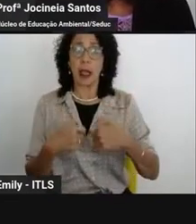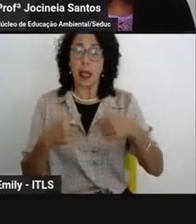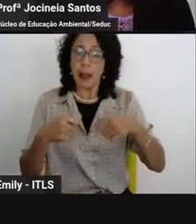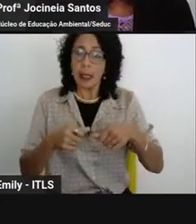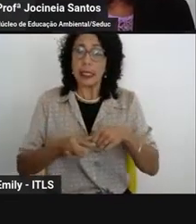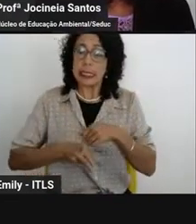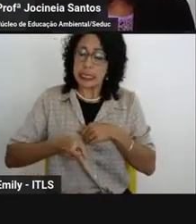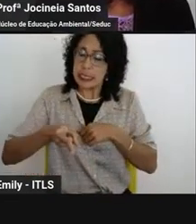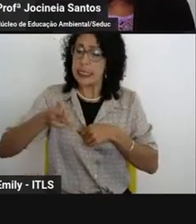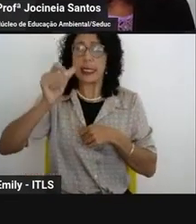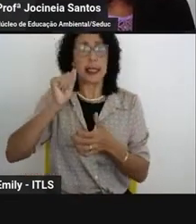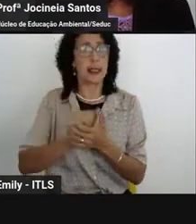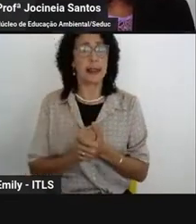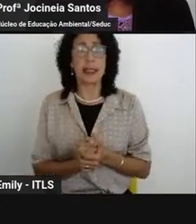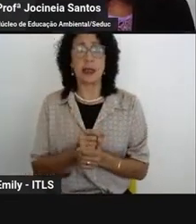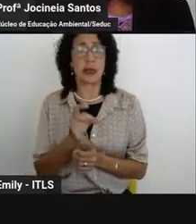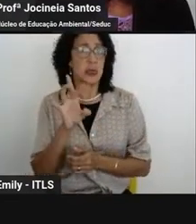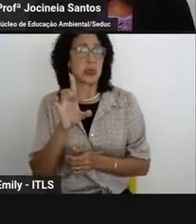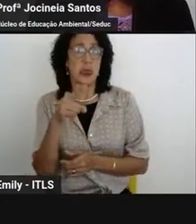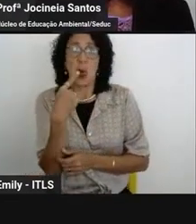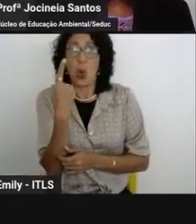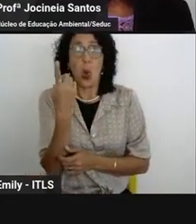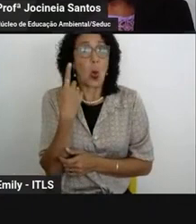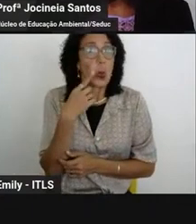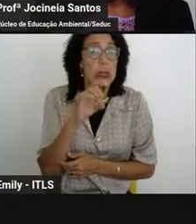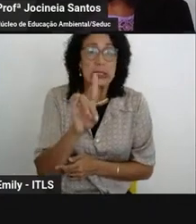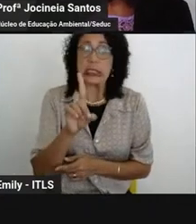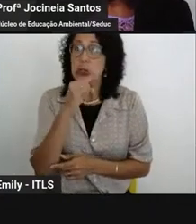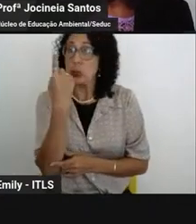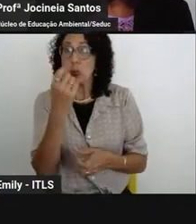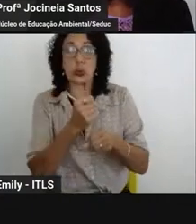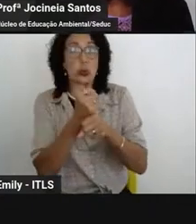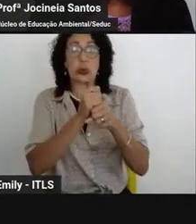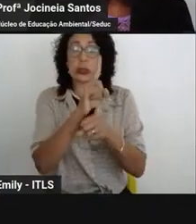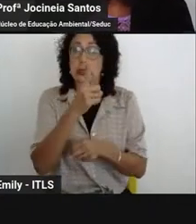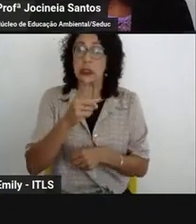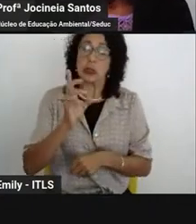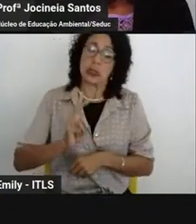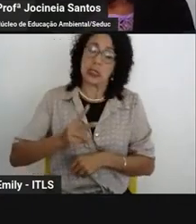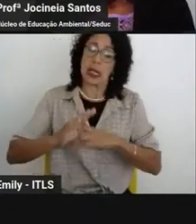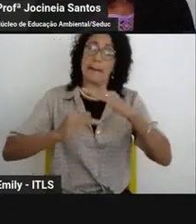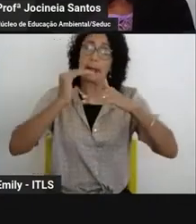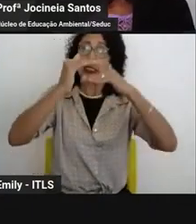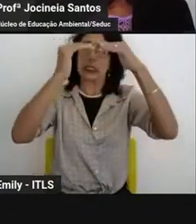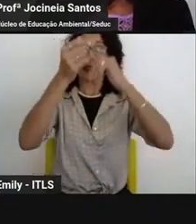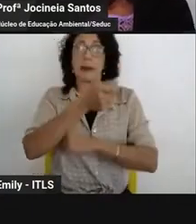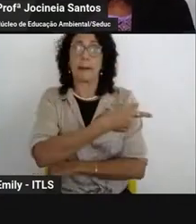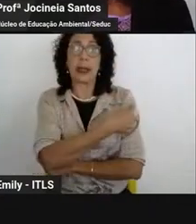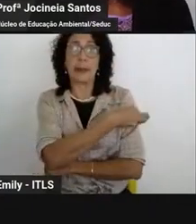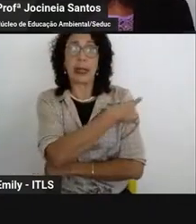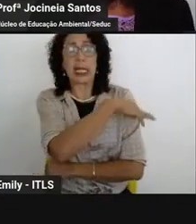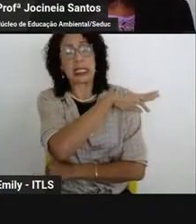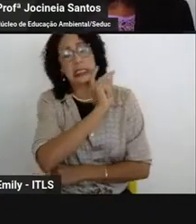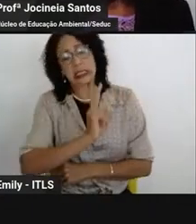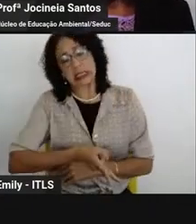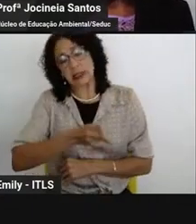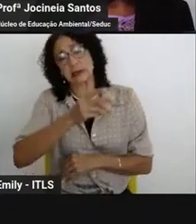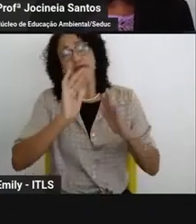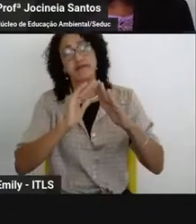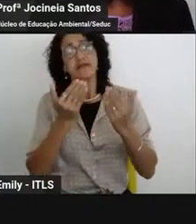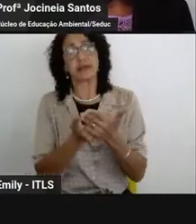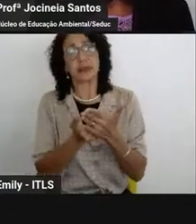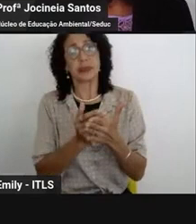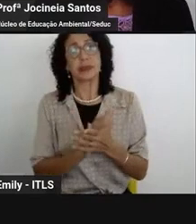obrigatoriedade de que ela seja inserida em todos os níveis e modalidades de ensino e como tema gerador nós utilizamos no